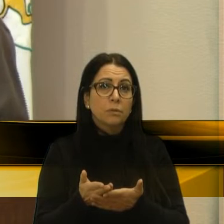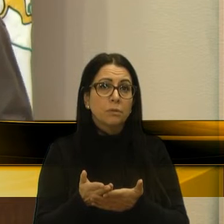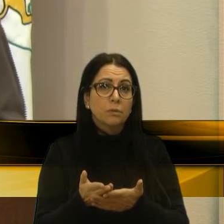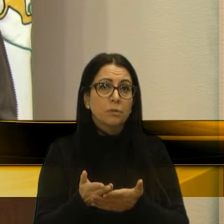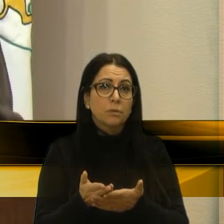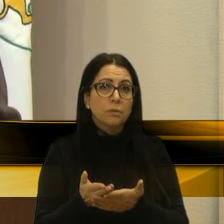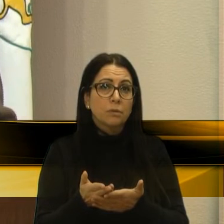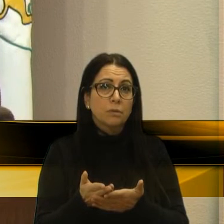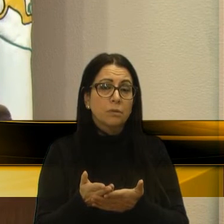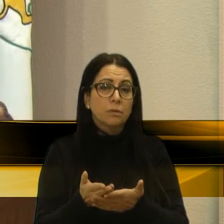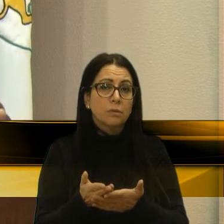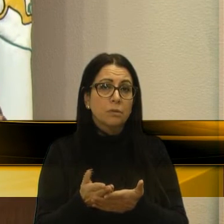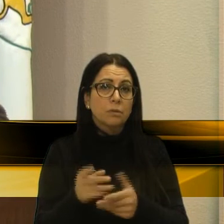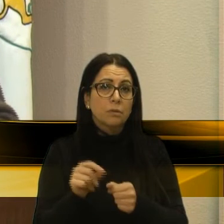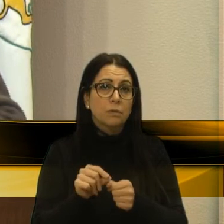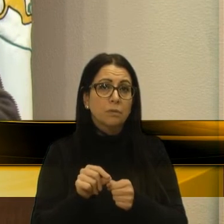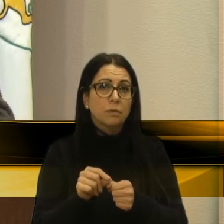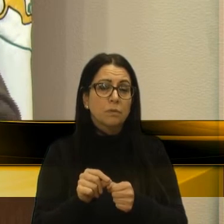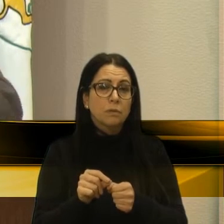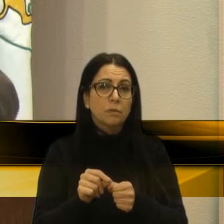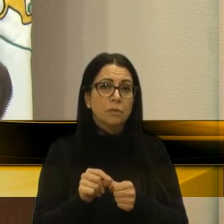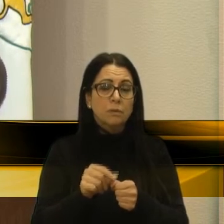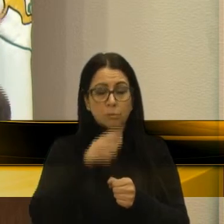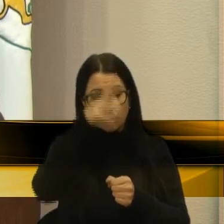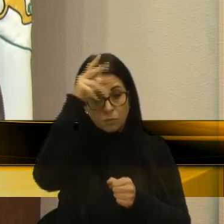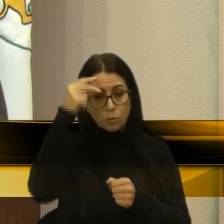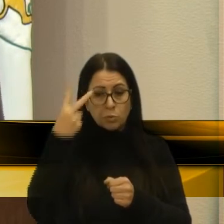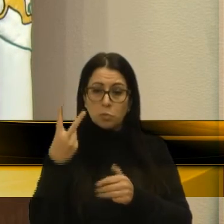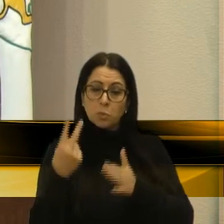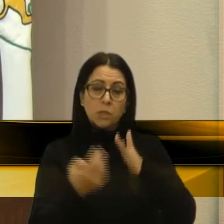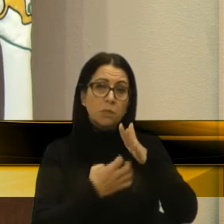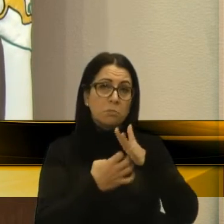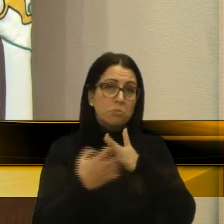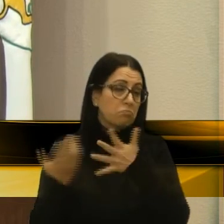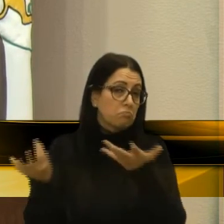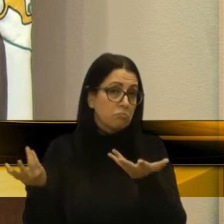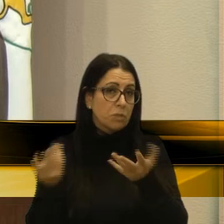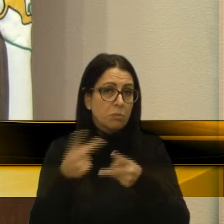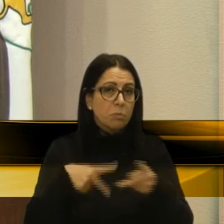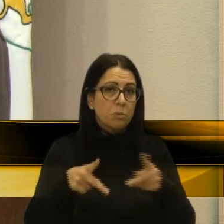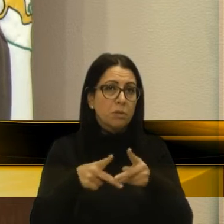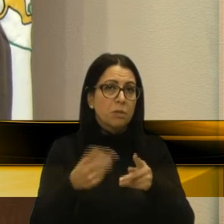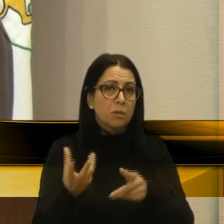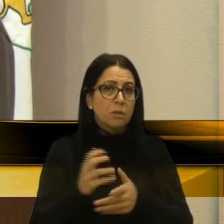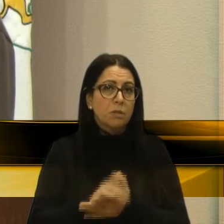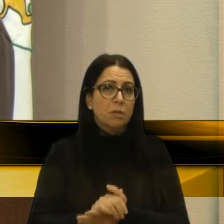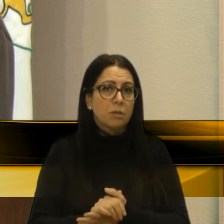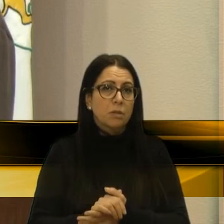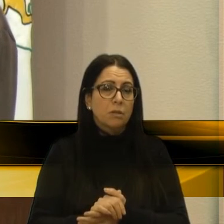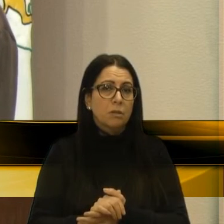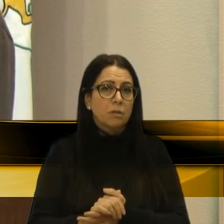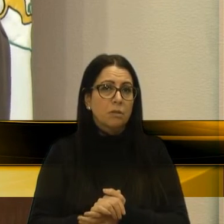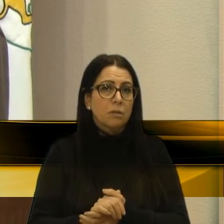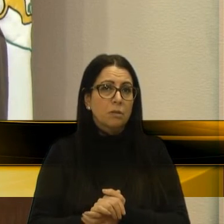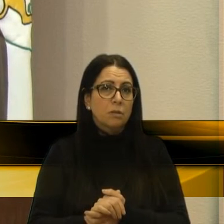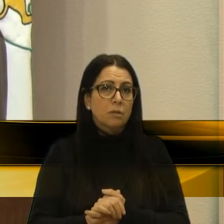que coloque essa prefeitura, que coloque duas empleiteiras, então se é que a população queira, e que,